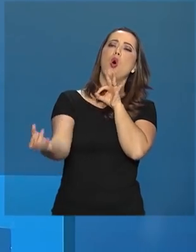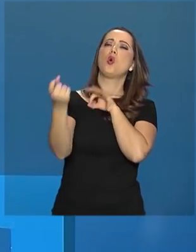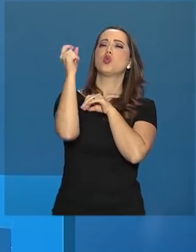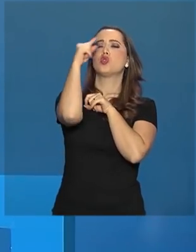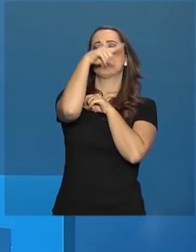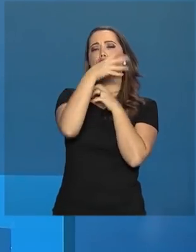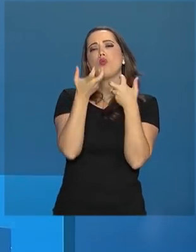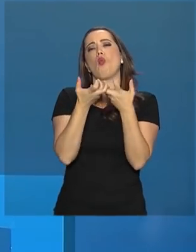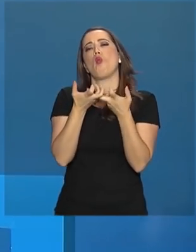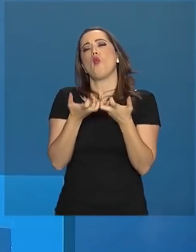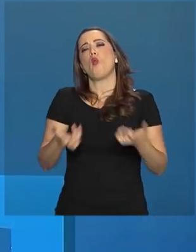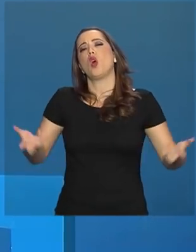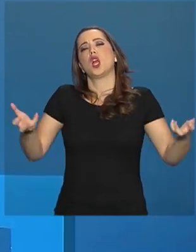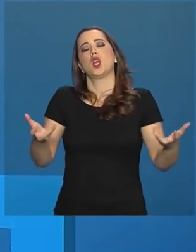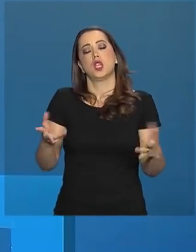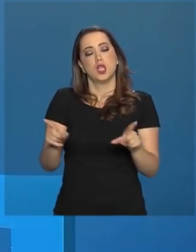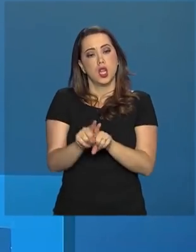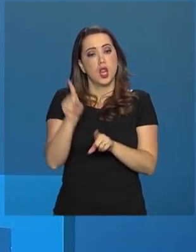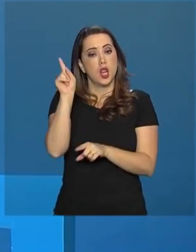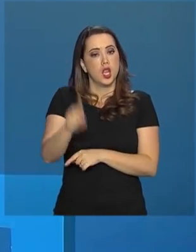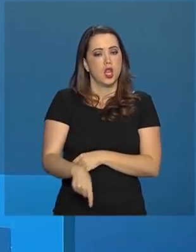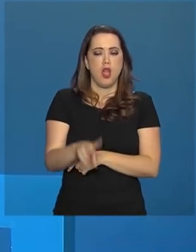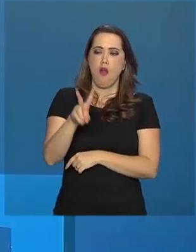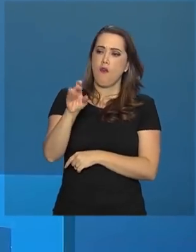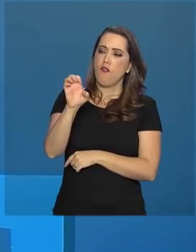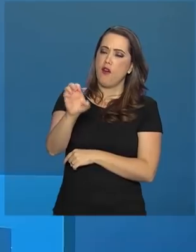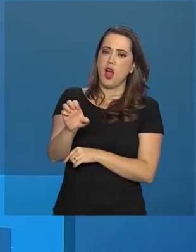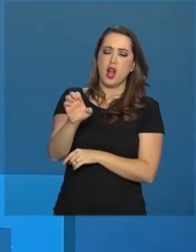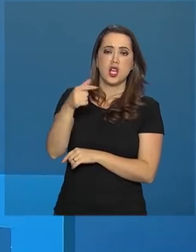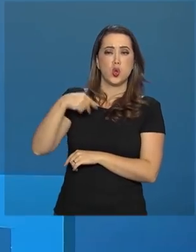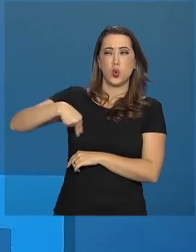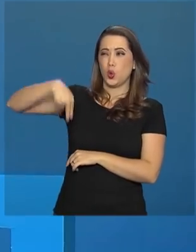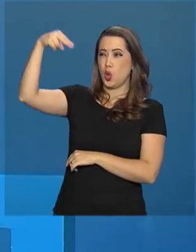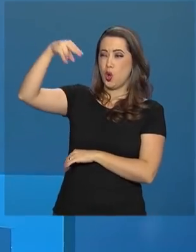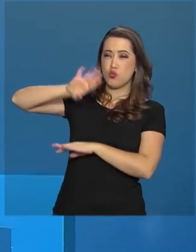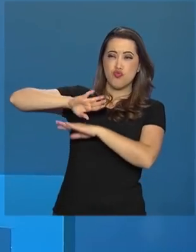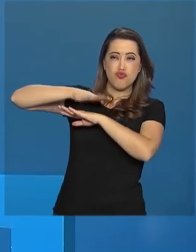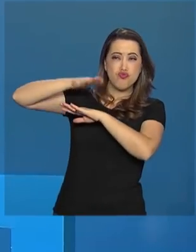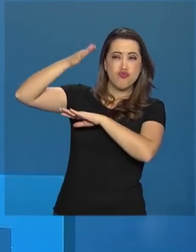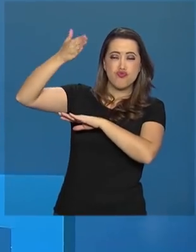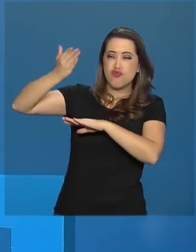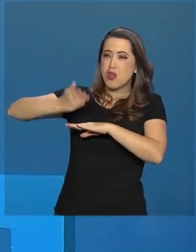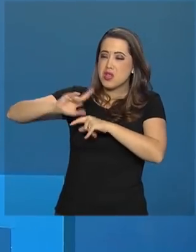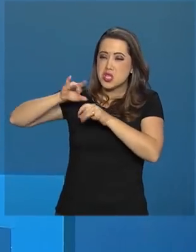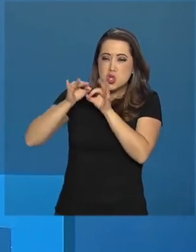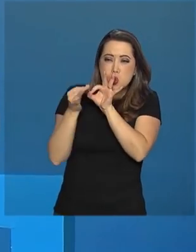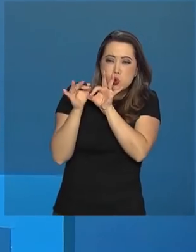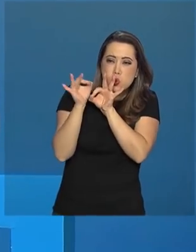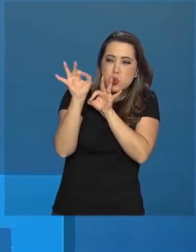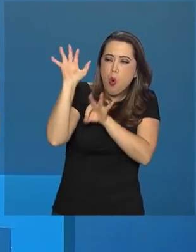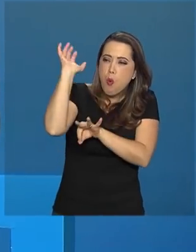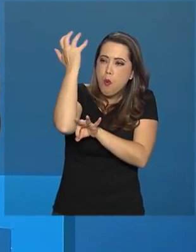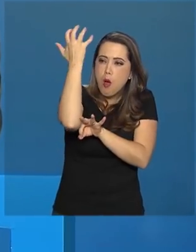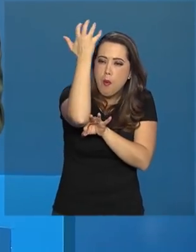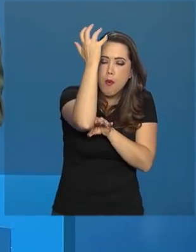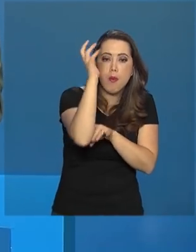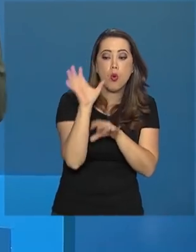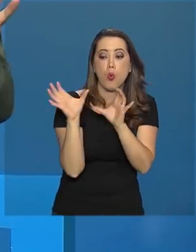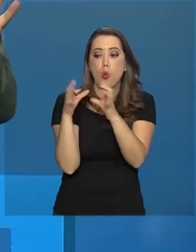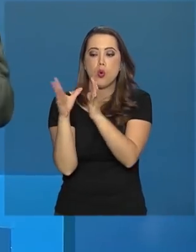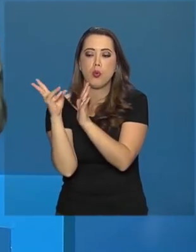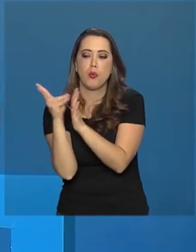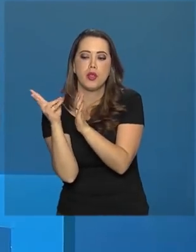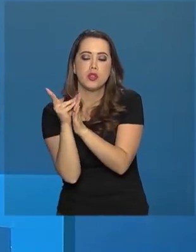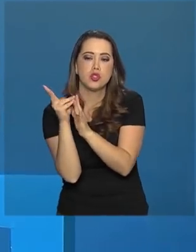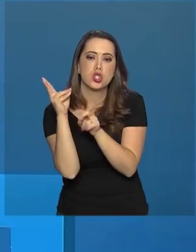semiárido, é o Jequitinhonha, é o vale da região norte, o vale do Tapajós, comunidades indígenas. Nada